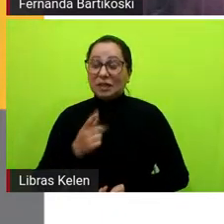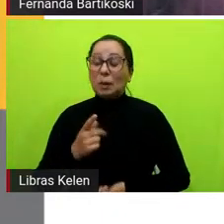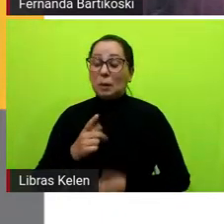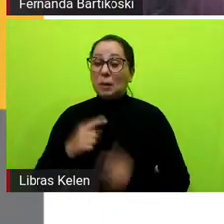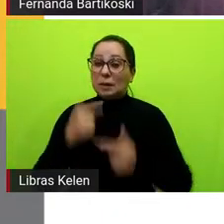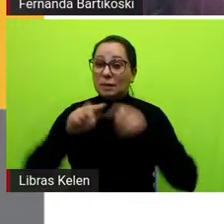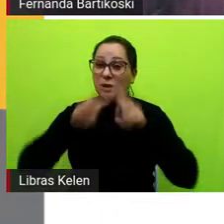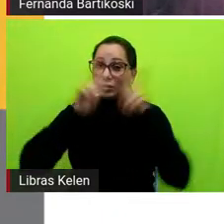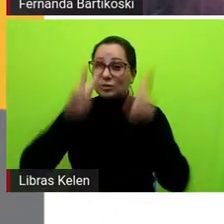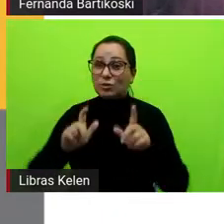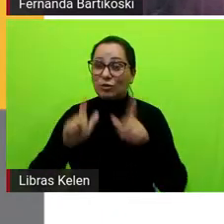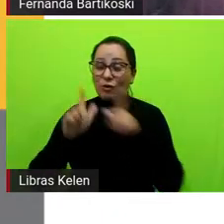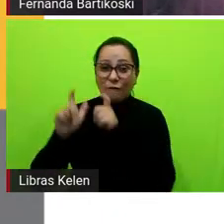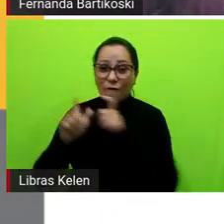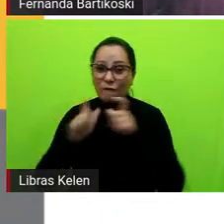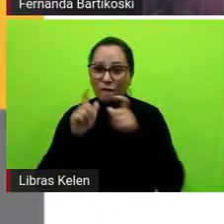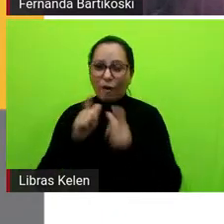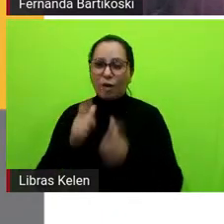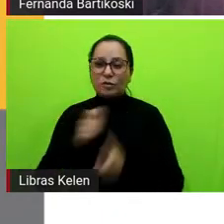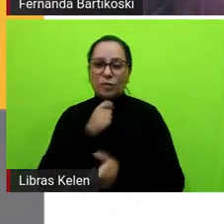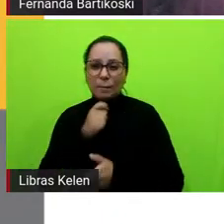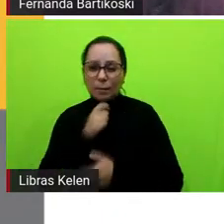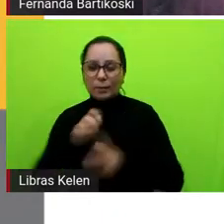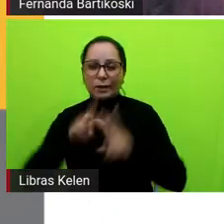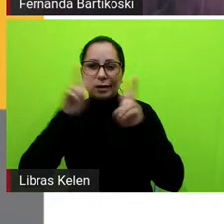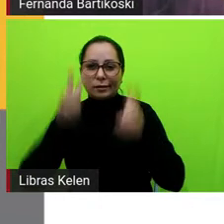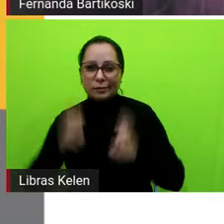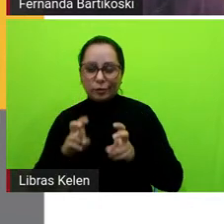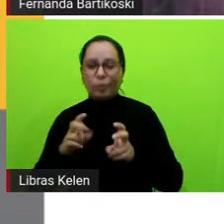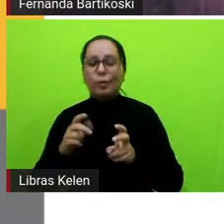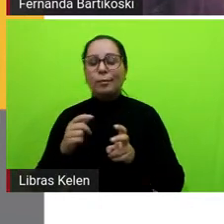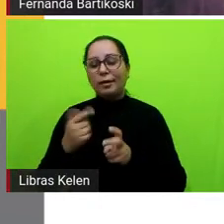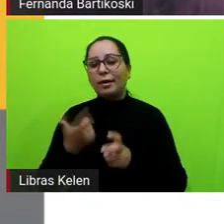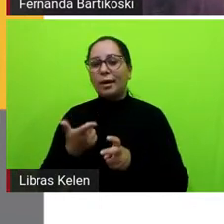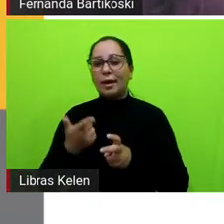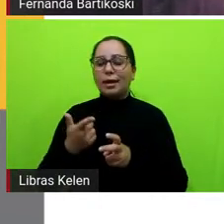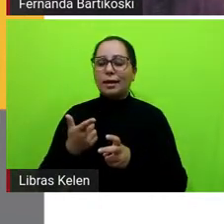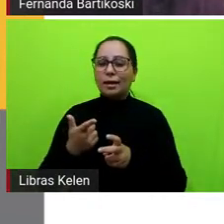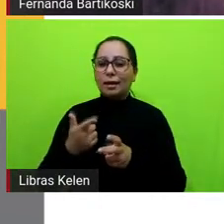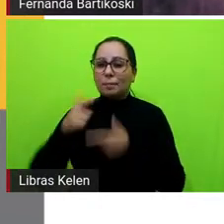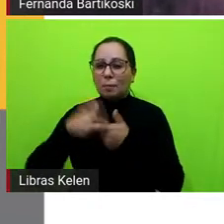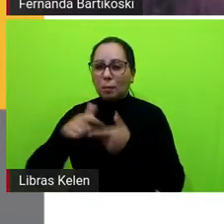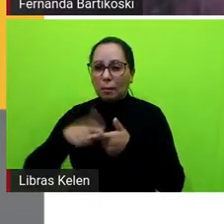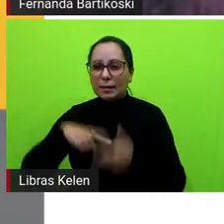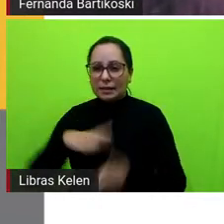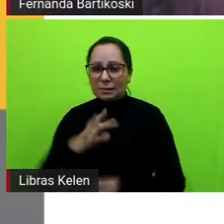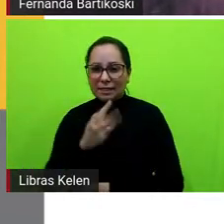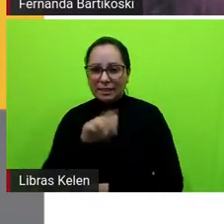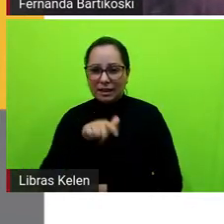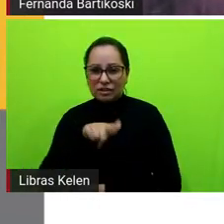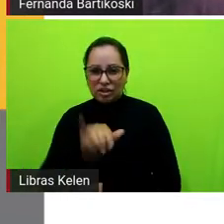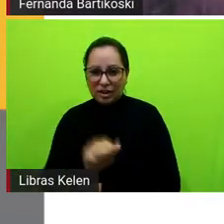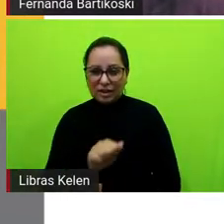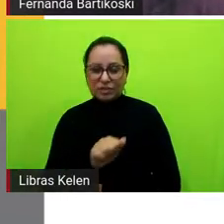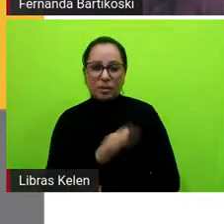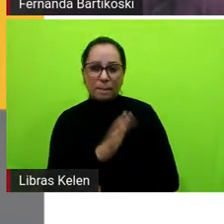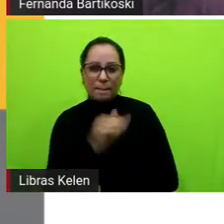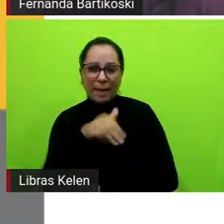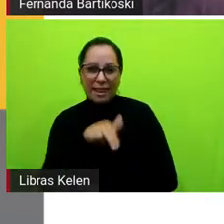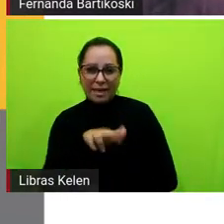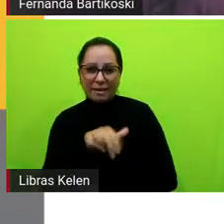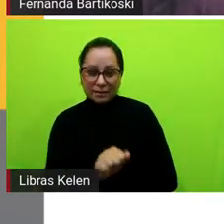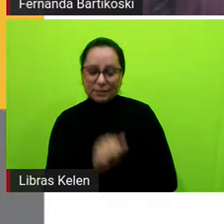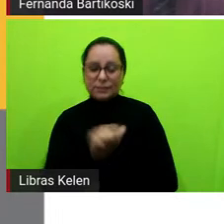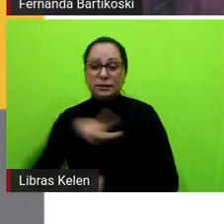de um texto do livro didático sobre a tragédia em Fundão Mariana. Posteriormente, os alunos pesquisaram mais matérias, notícias e